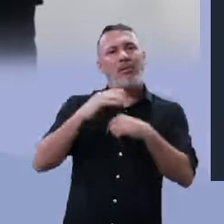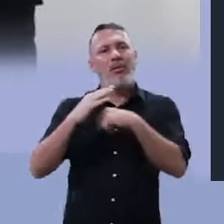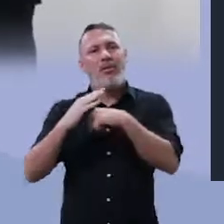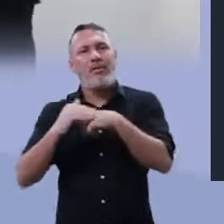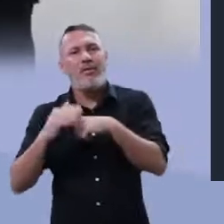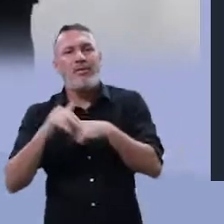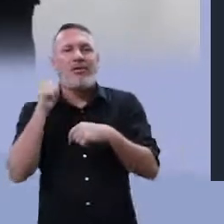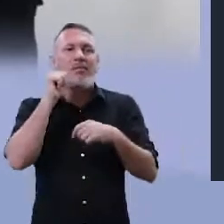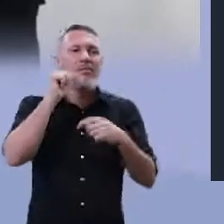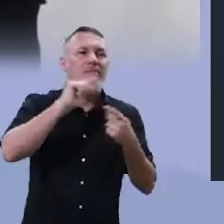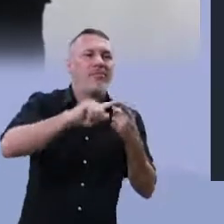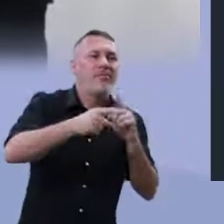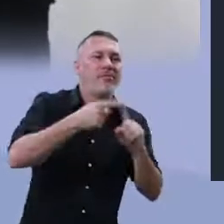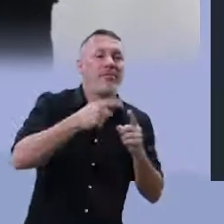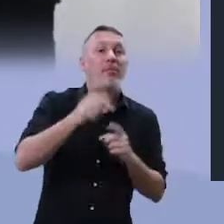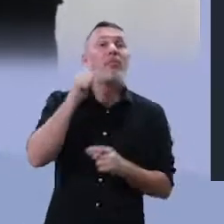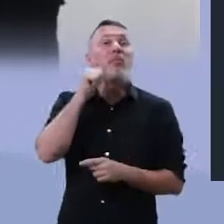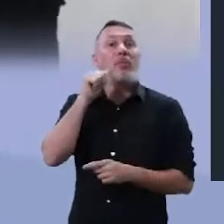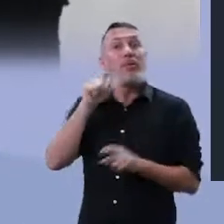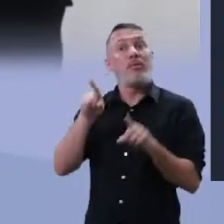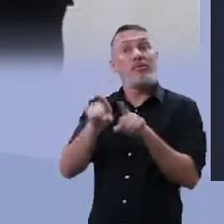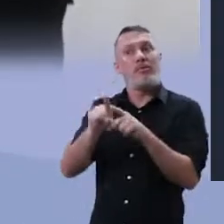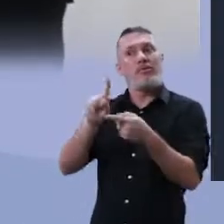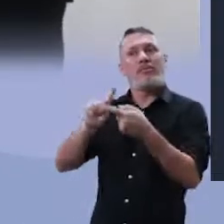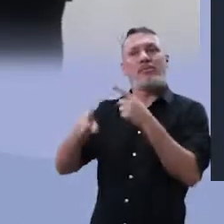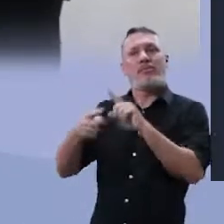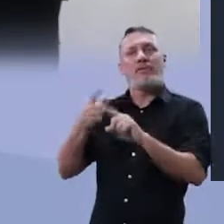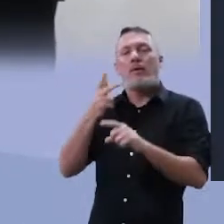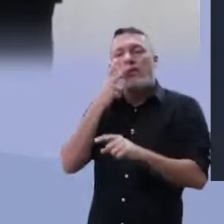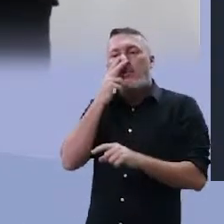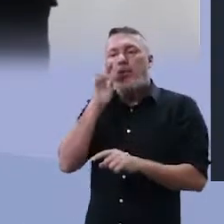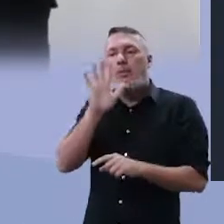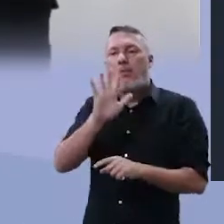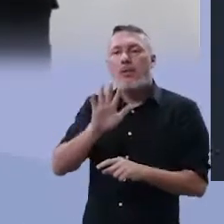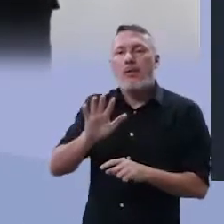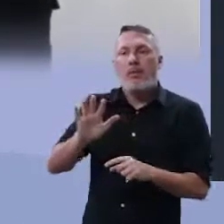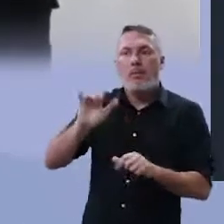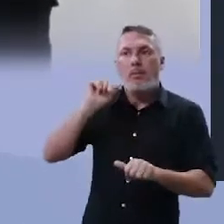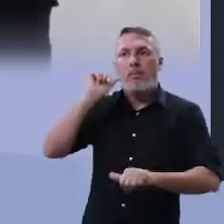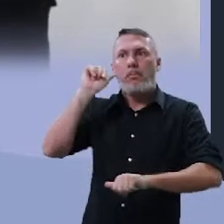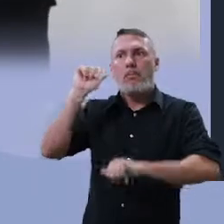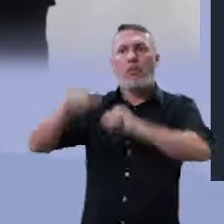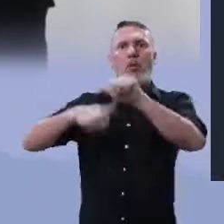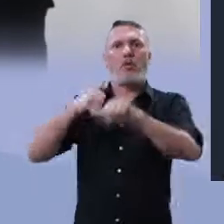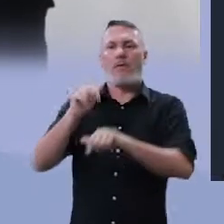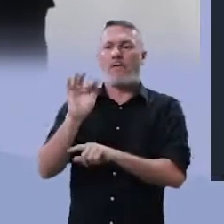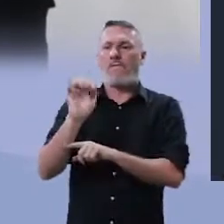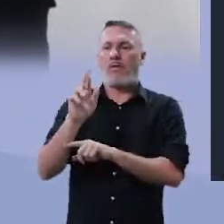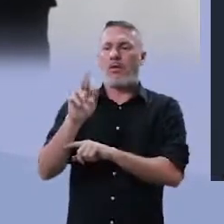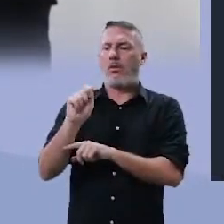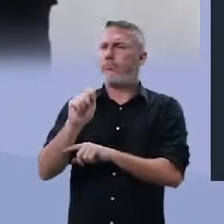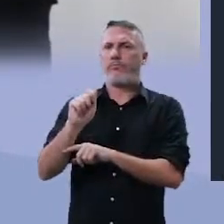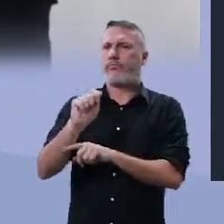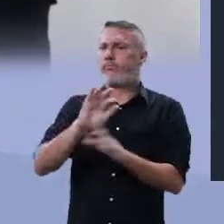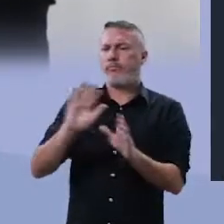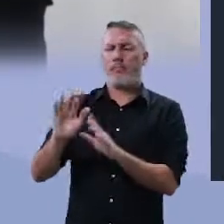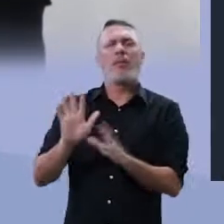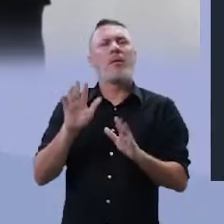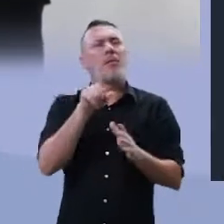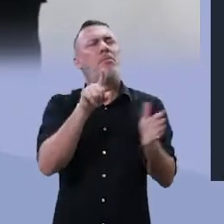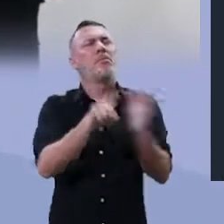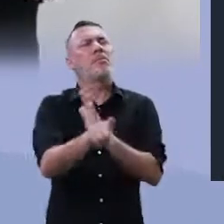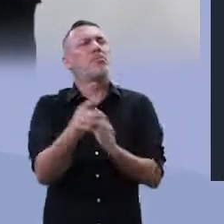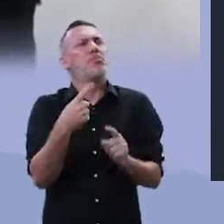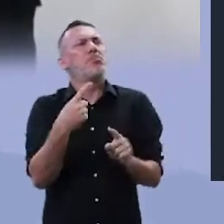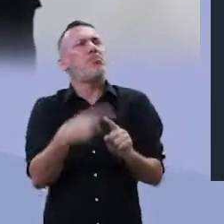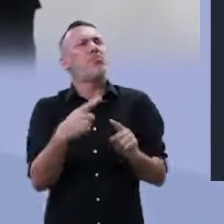vai amá-la e ela a ele. Então ocorre a sublimação da figura da fera. E aí você fala, mas